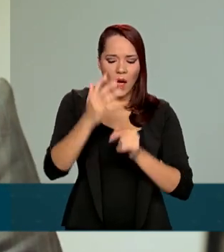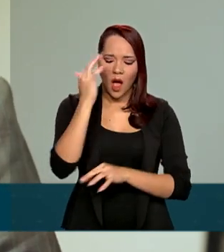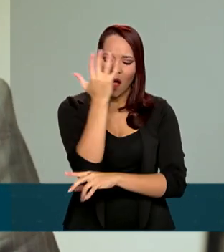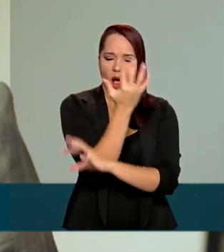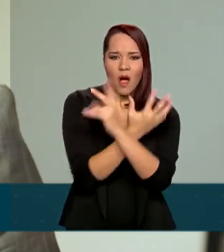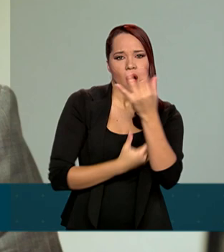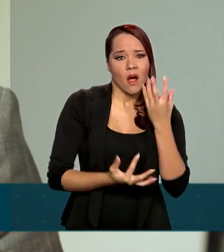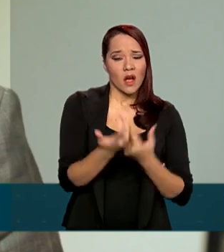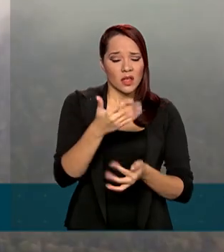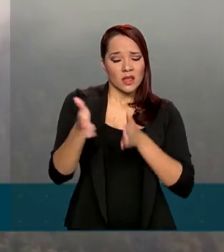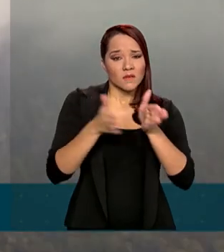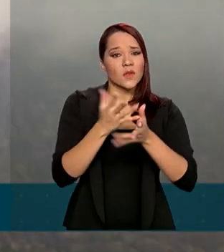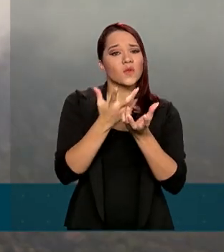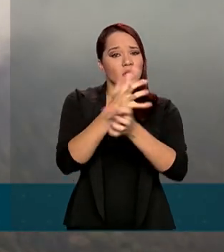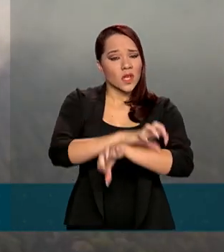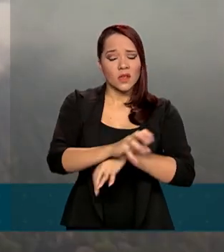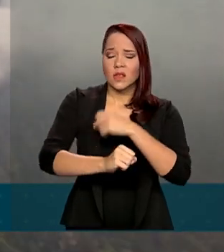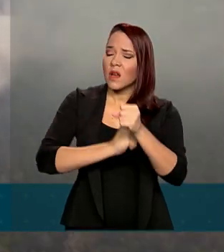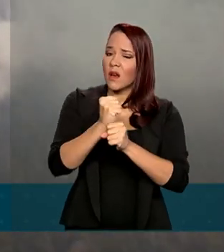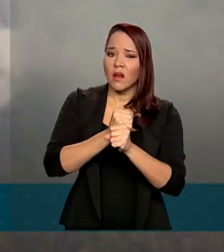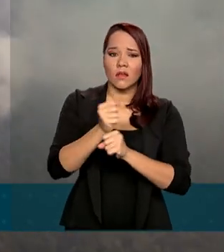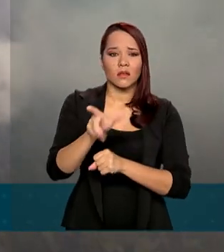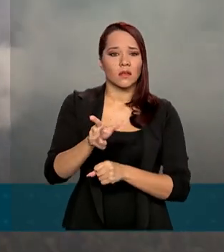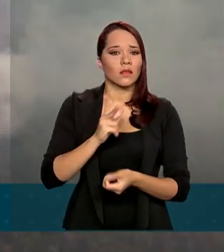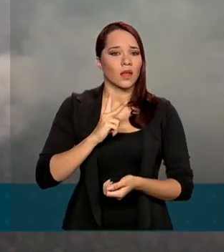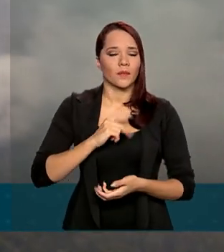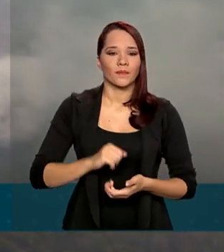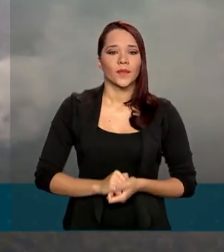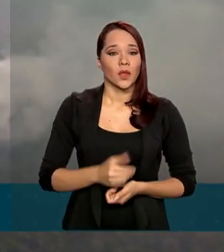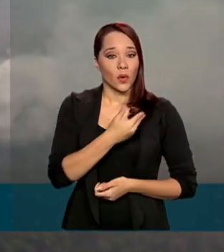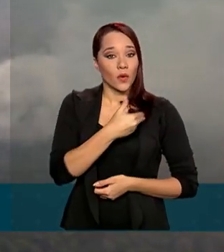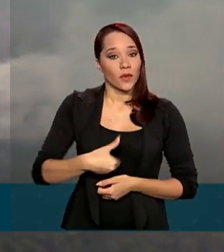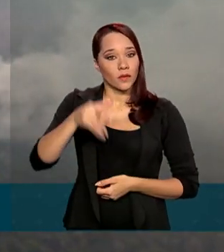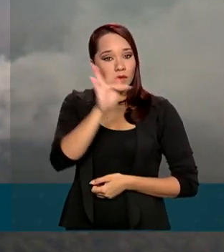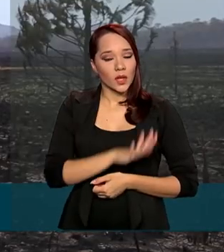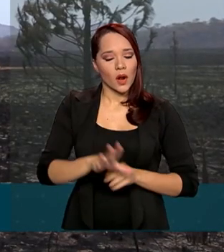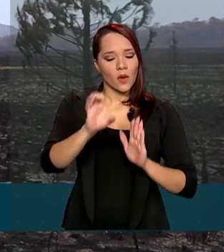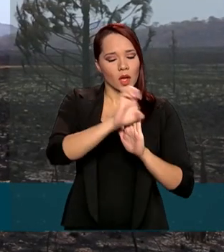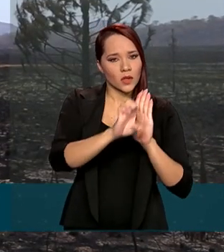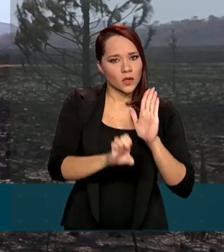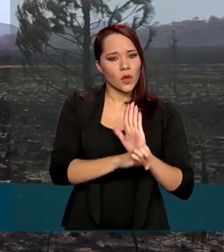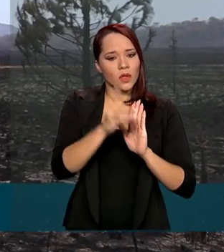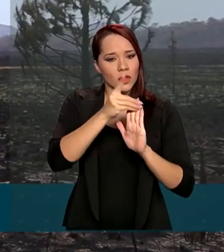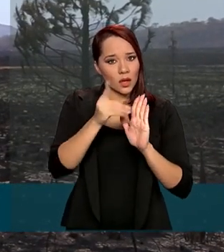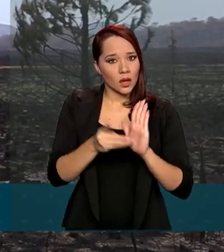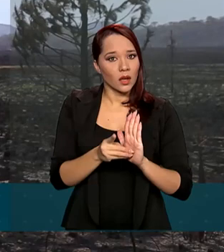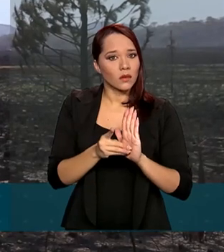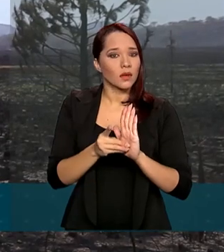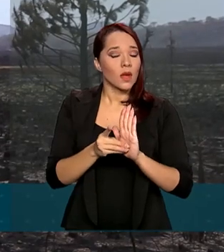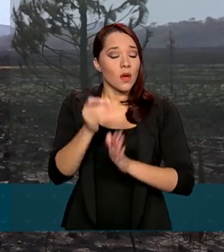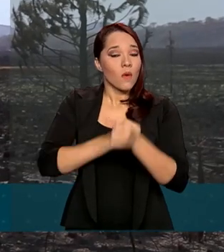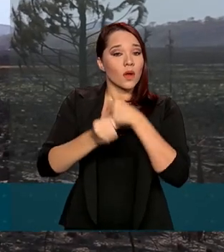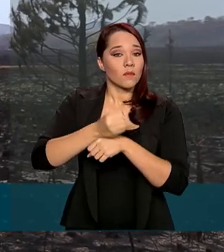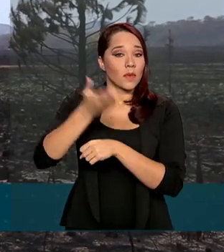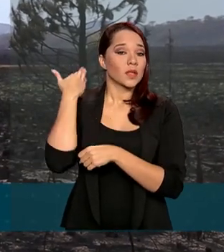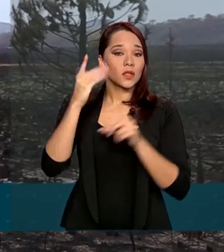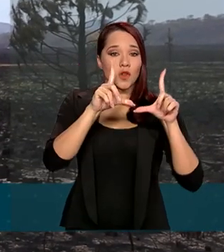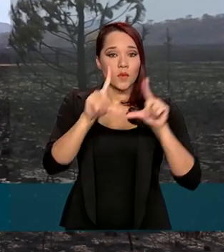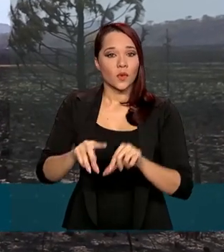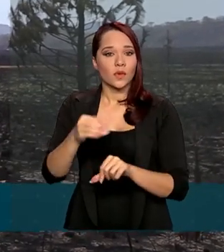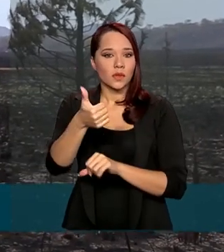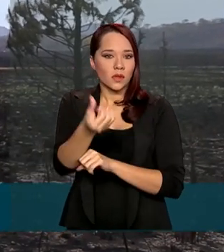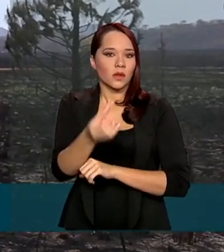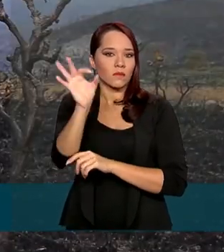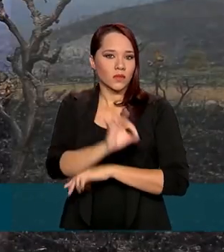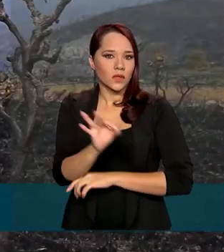que todos os anos ocorre. O governo federal editou um decreto semelhante no ano passado, que resultou em redução de 16% nos